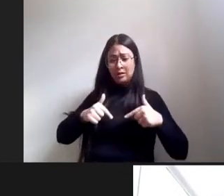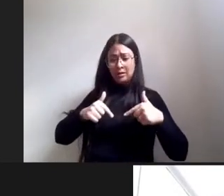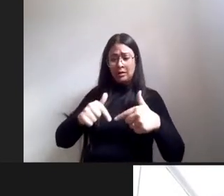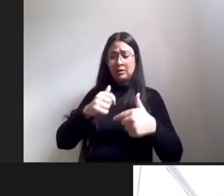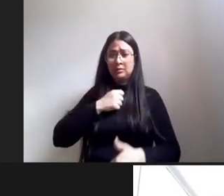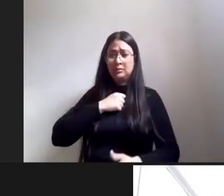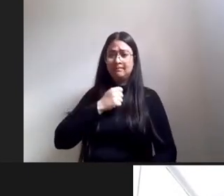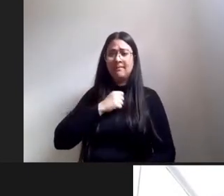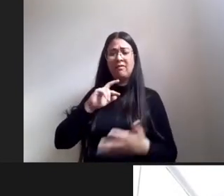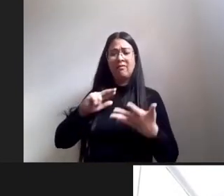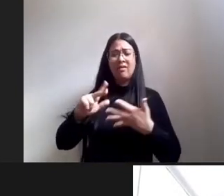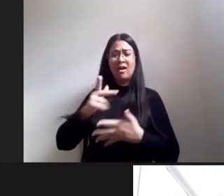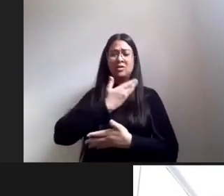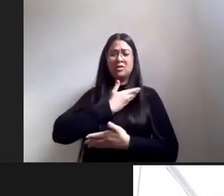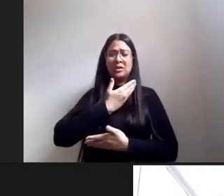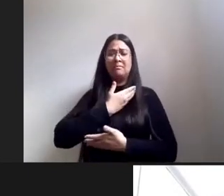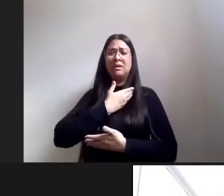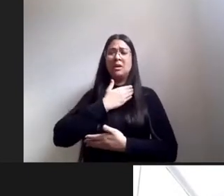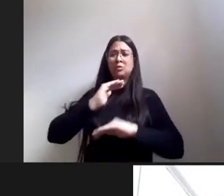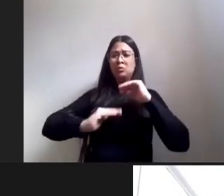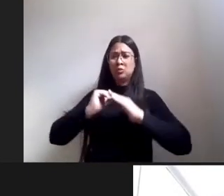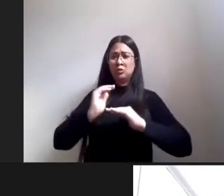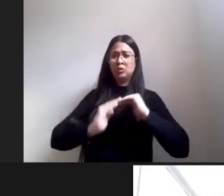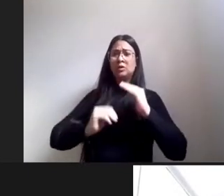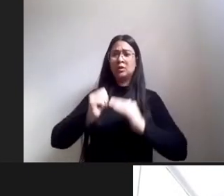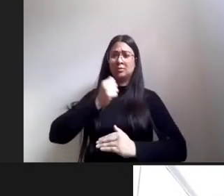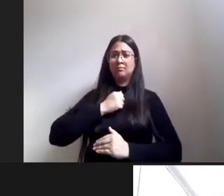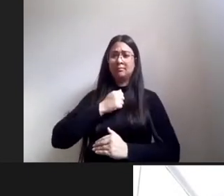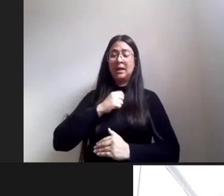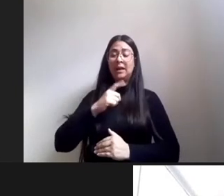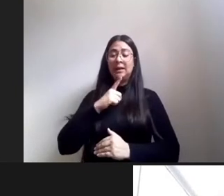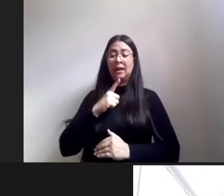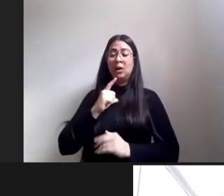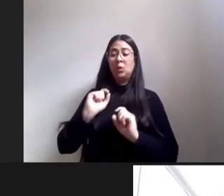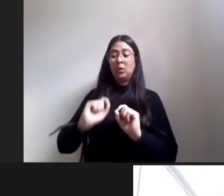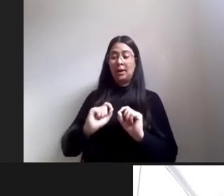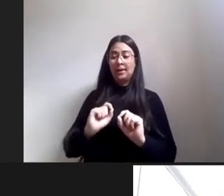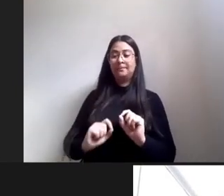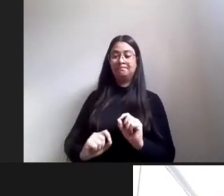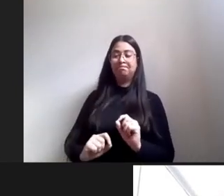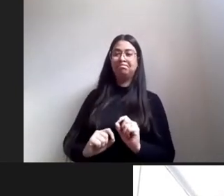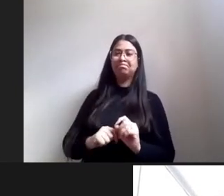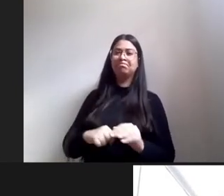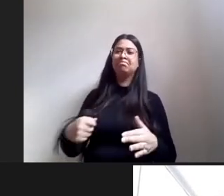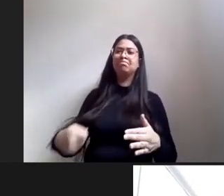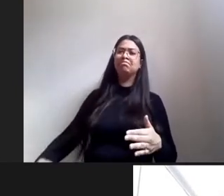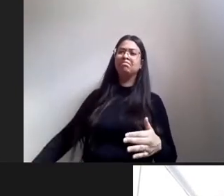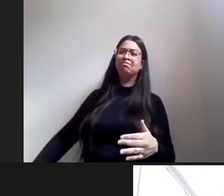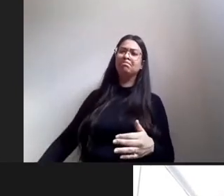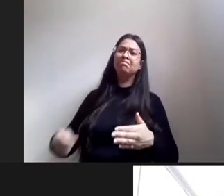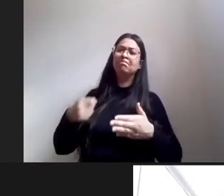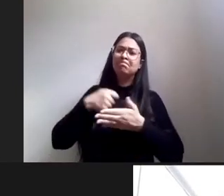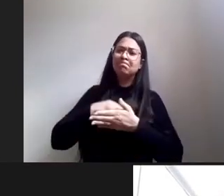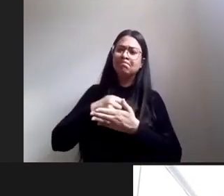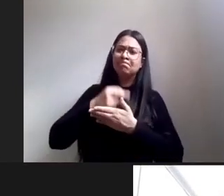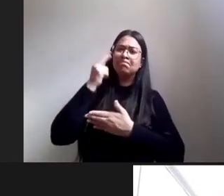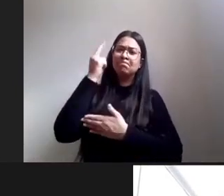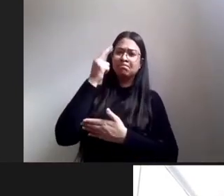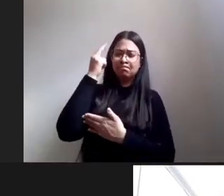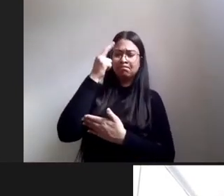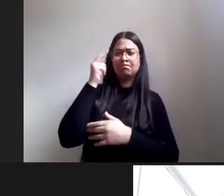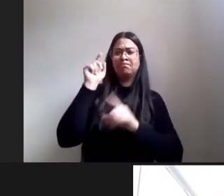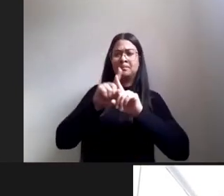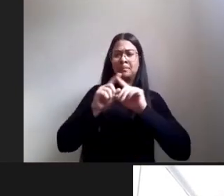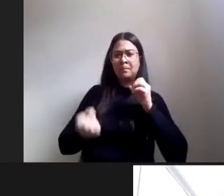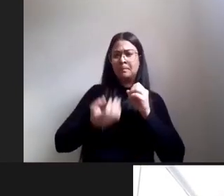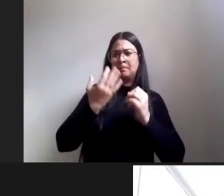antropólogos tem se debruçado tanto a refletir quanto a construir seja um documento